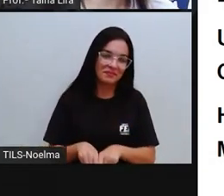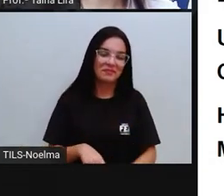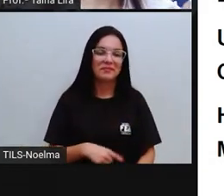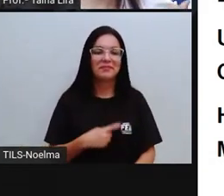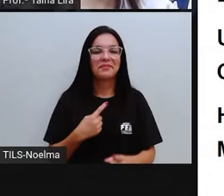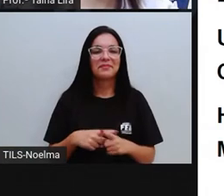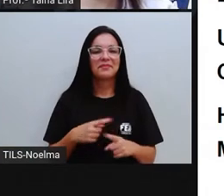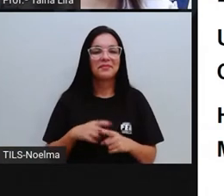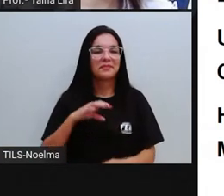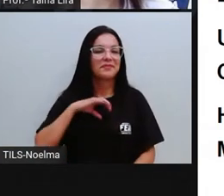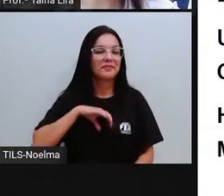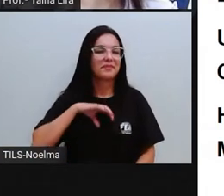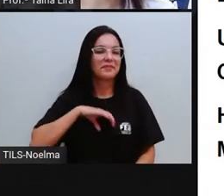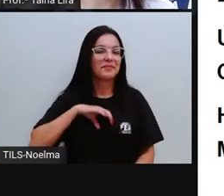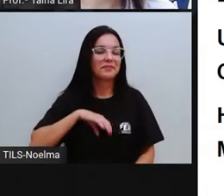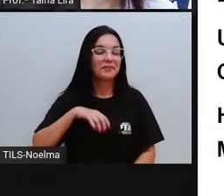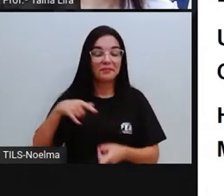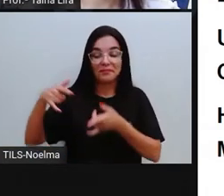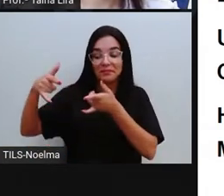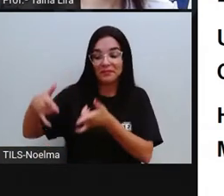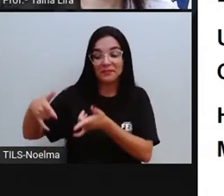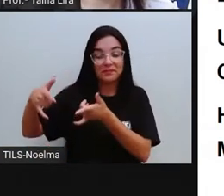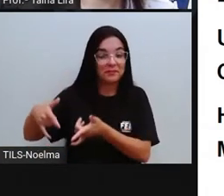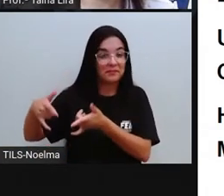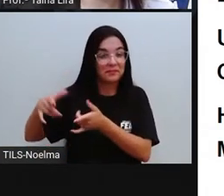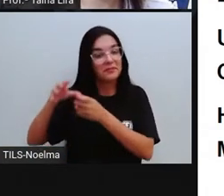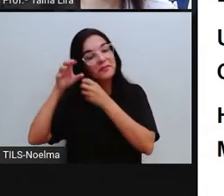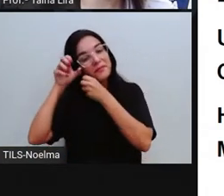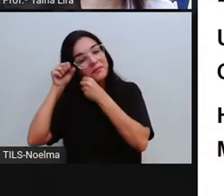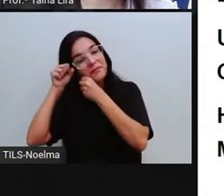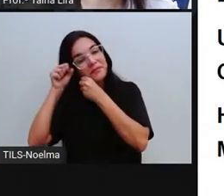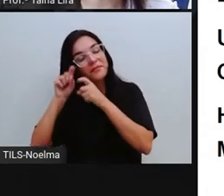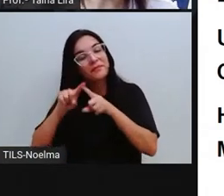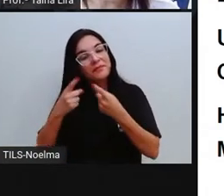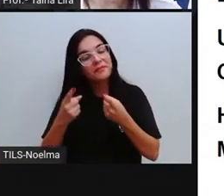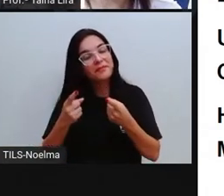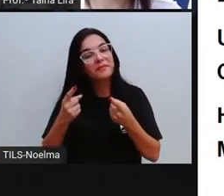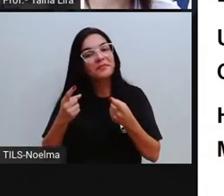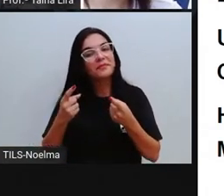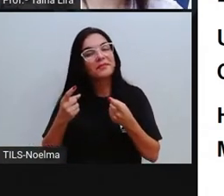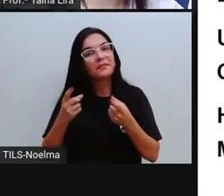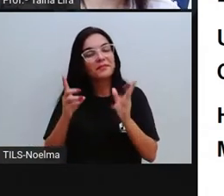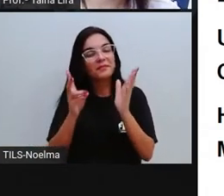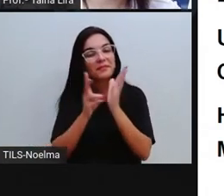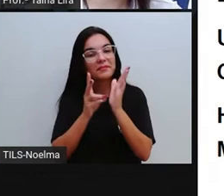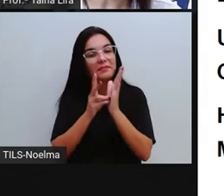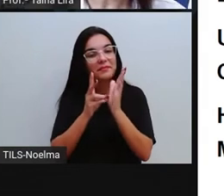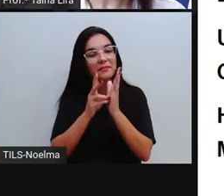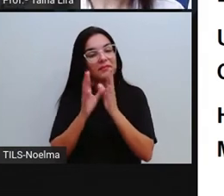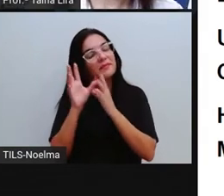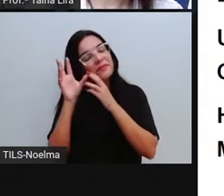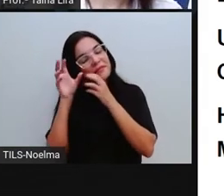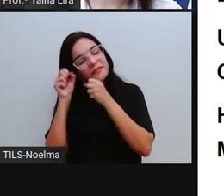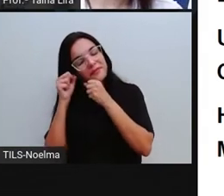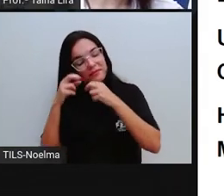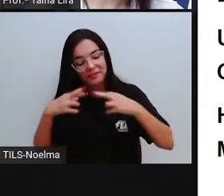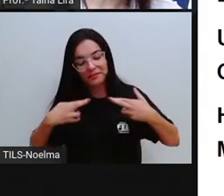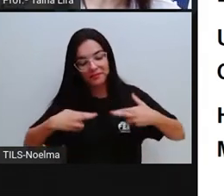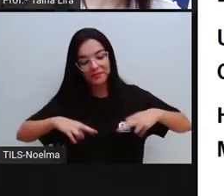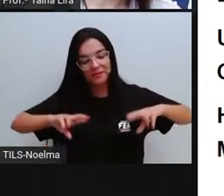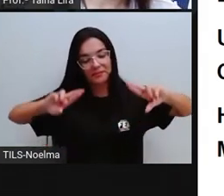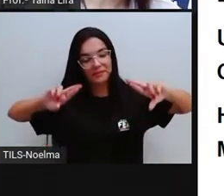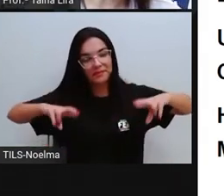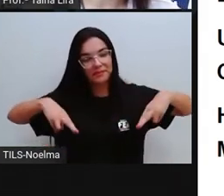os portugueses dormiam em camas, os indígenas não, eles dormiam em redes, até porque a rede é do